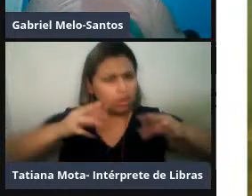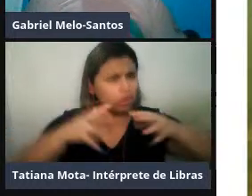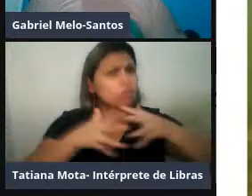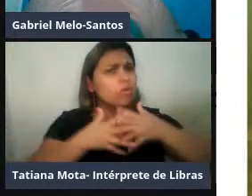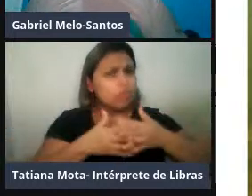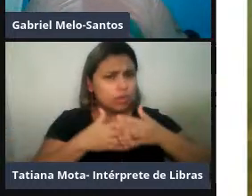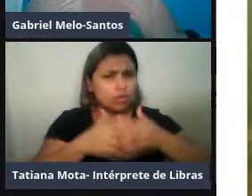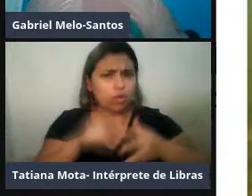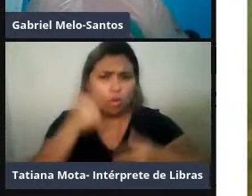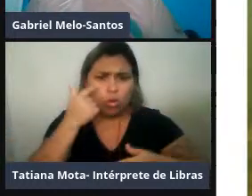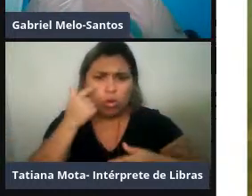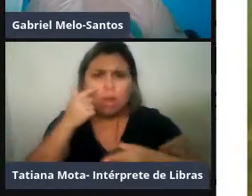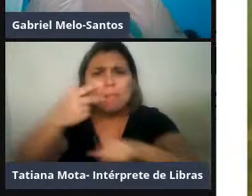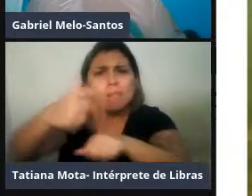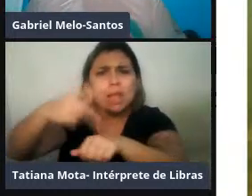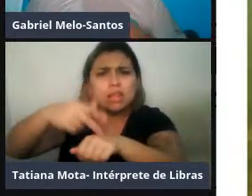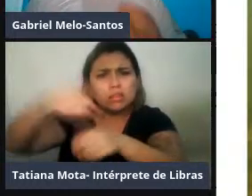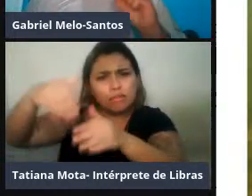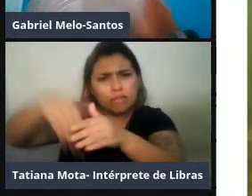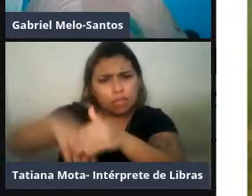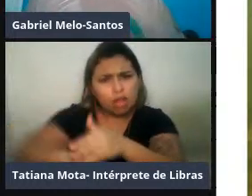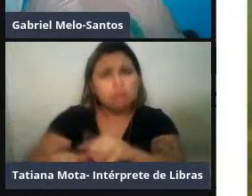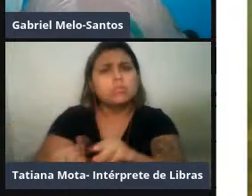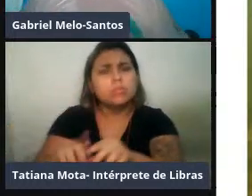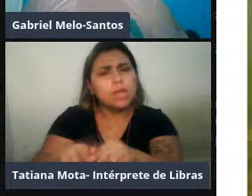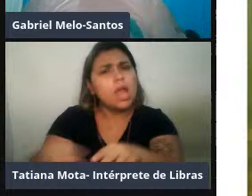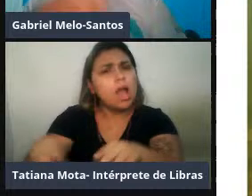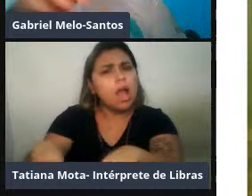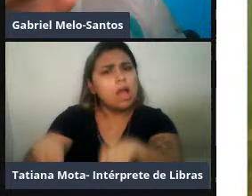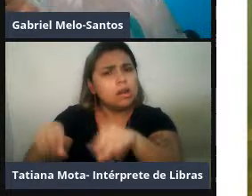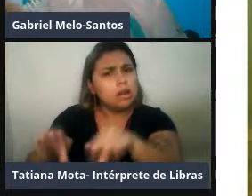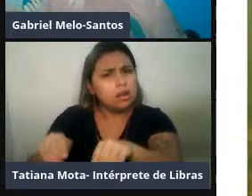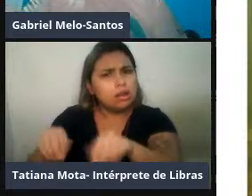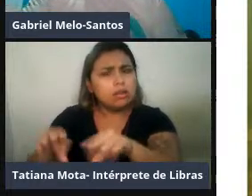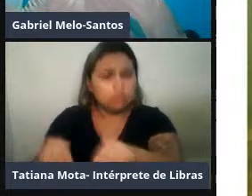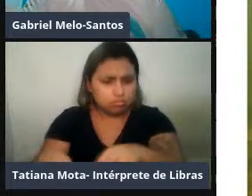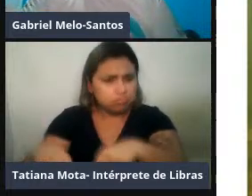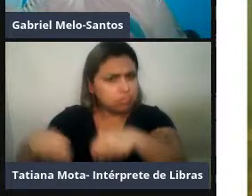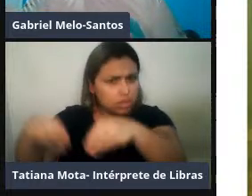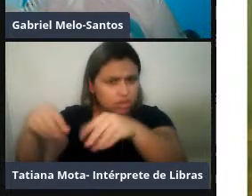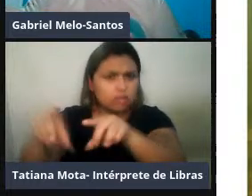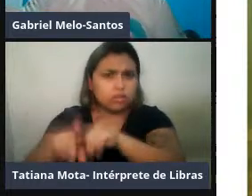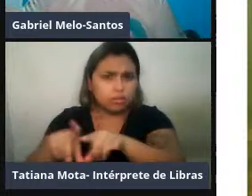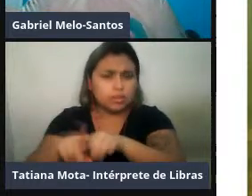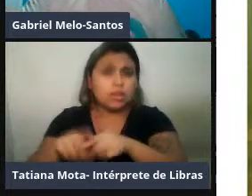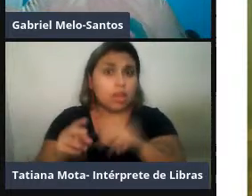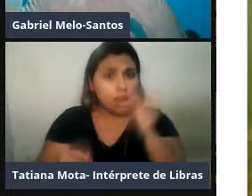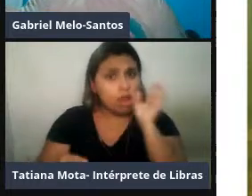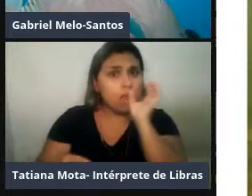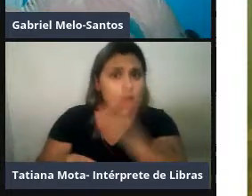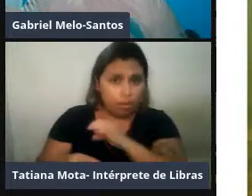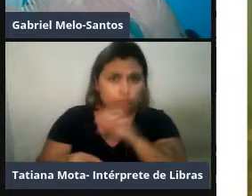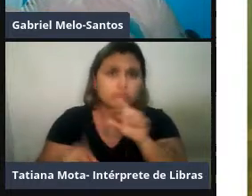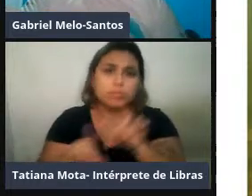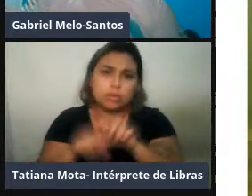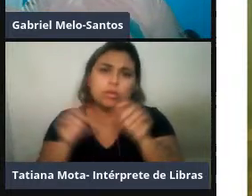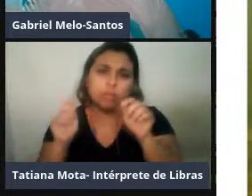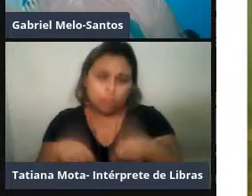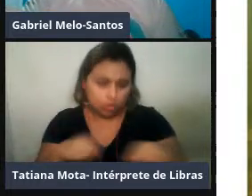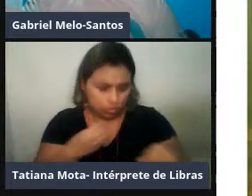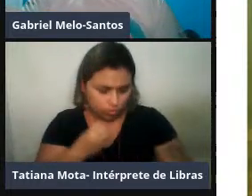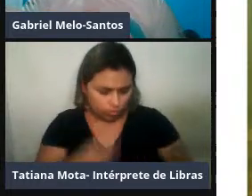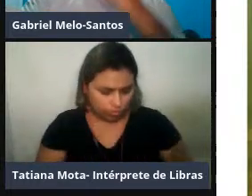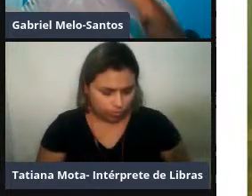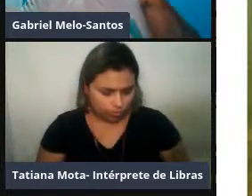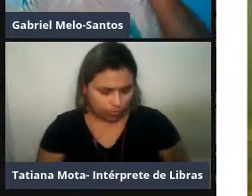pedra e tem vegetação e banco de areia, então, para garantir que seja uma comunicação rápida e eficiente, para evitar obstáculos.